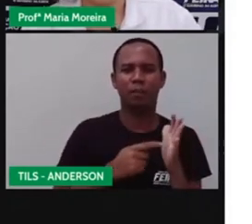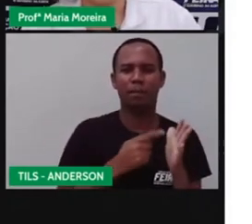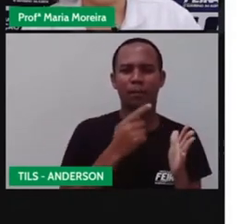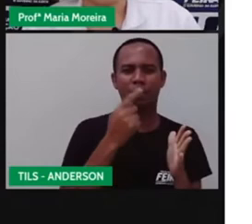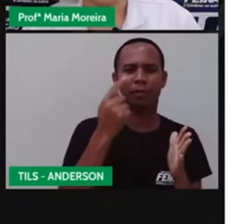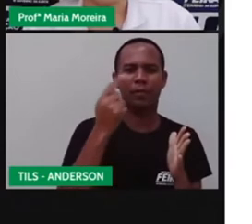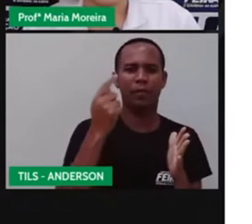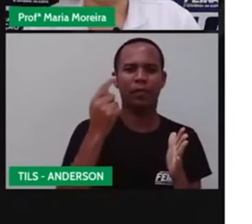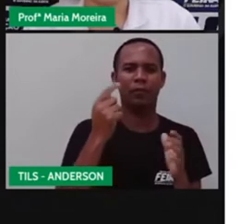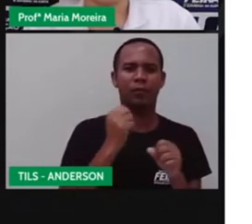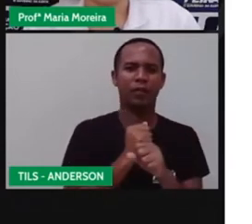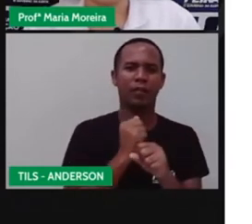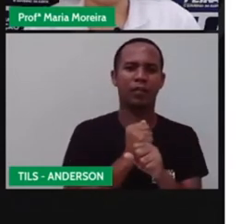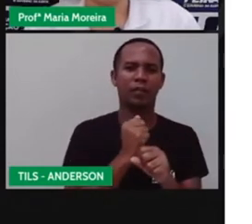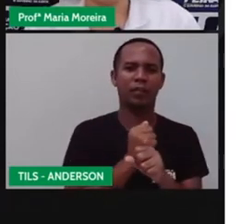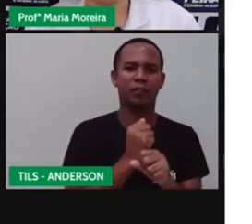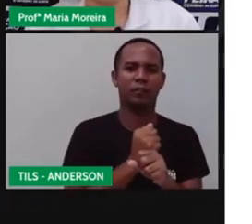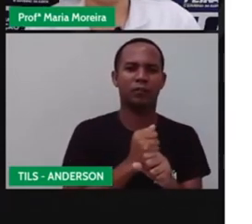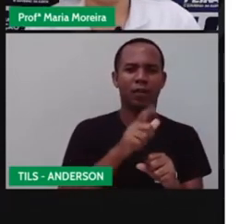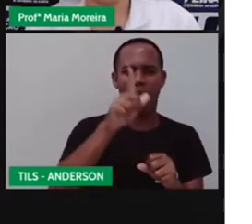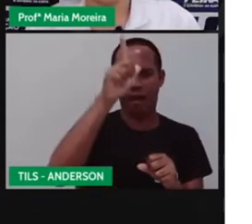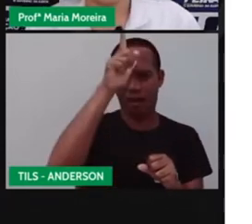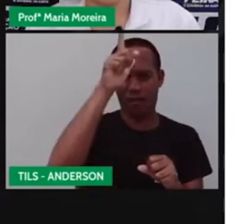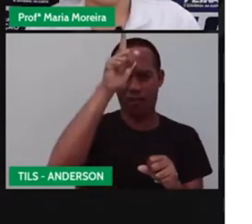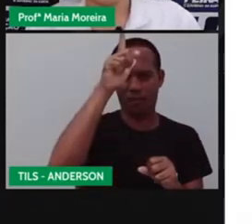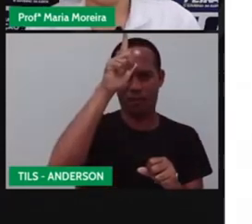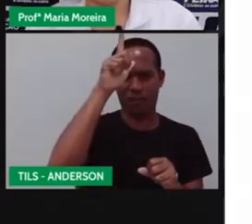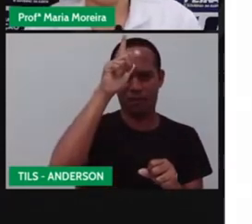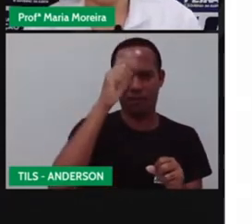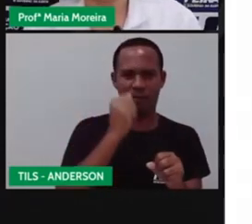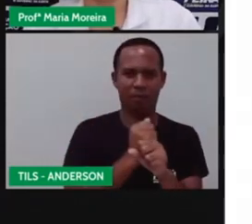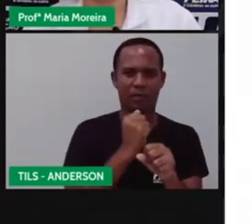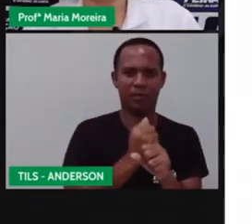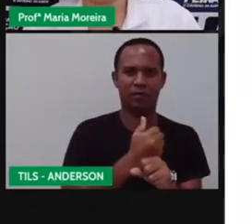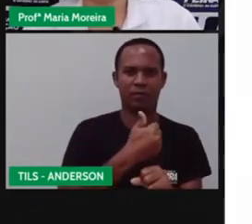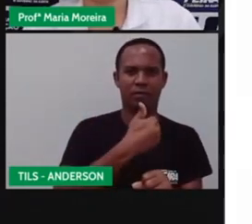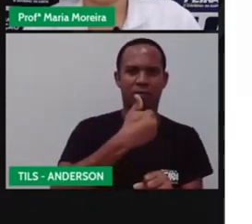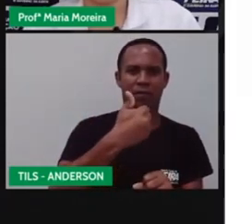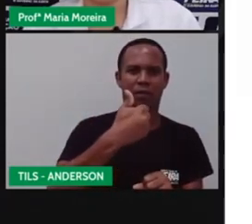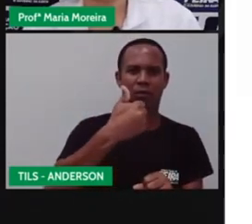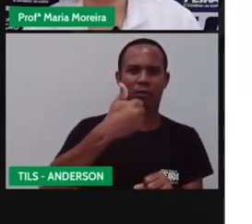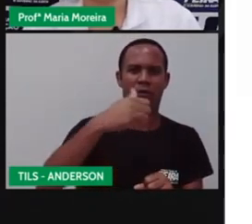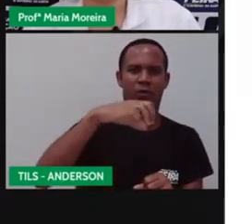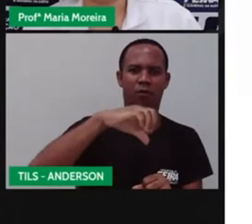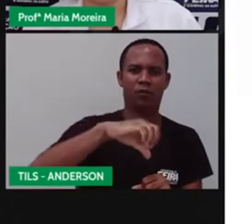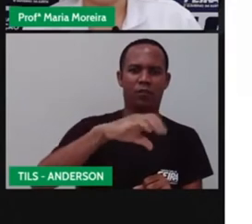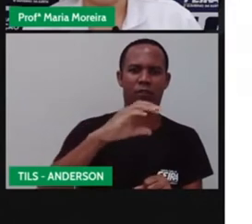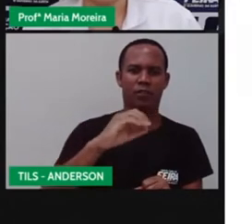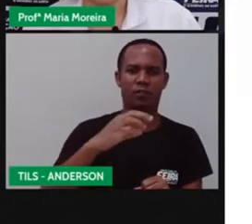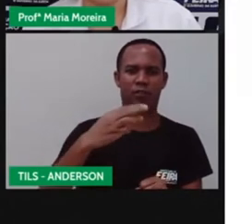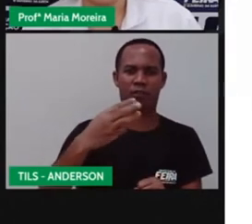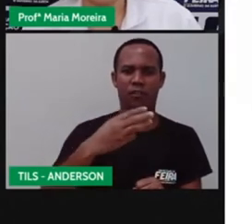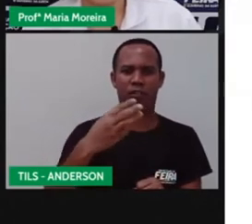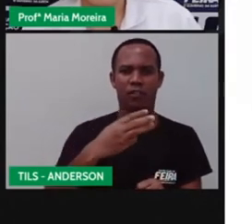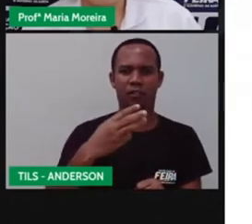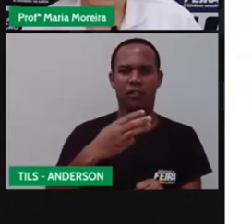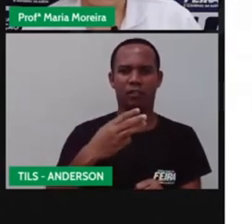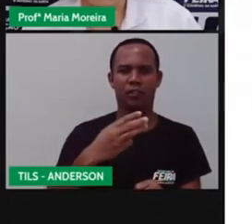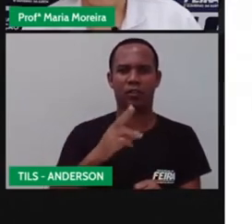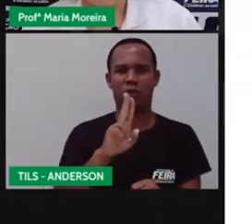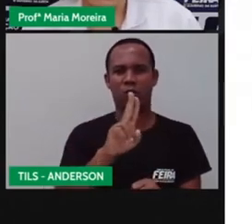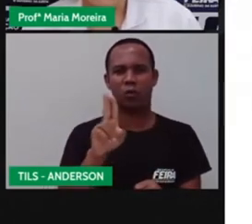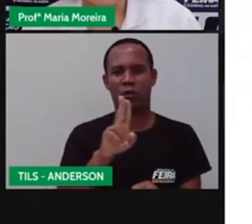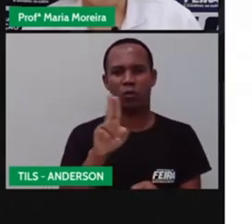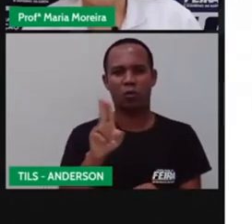bichinho de pelúcia foi criado na Alemanha em 1903, né? E se chamava o quê? Ted Bia, que seria o ursinho